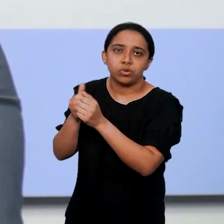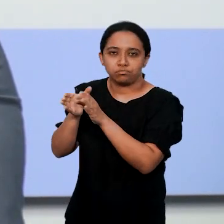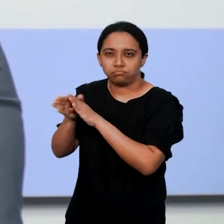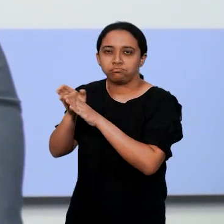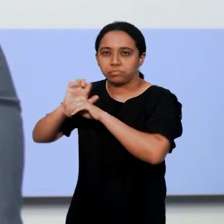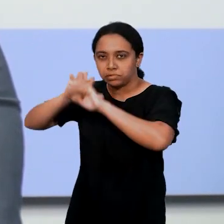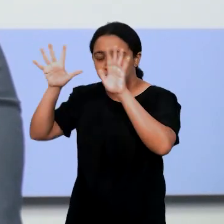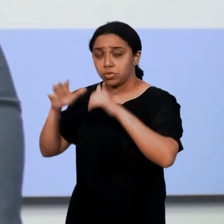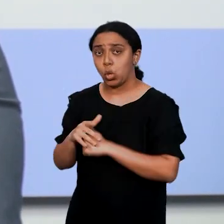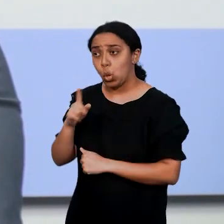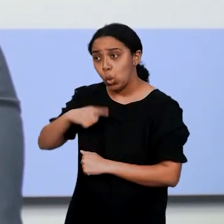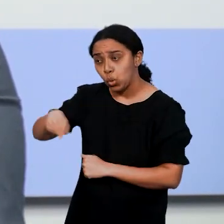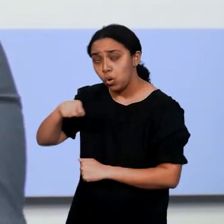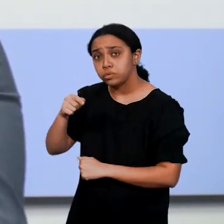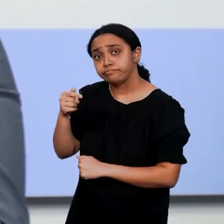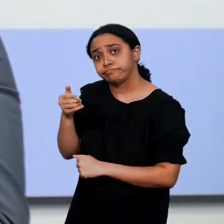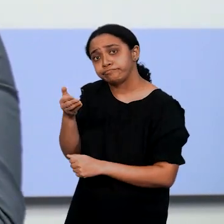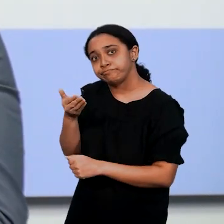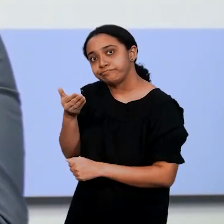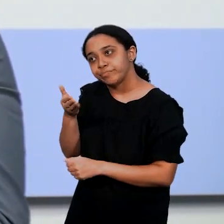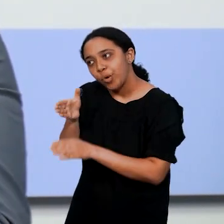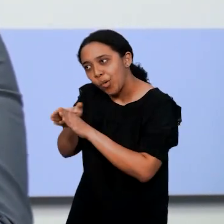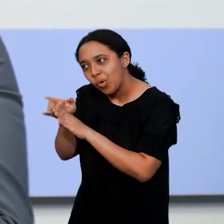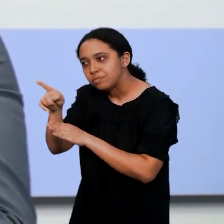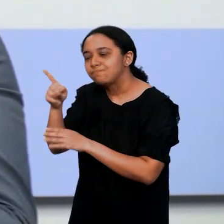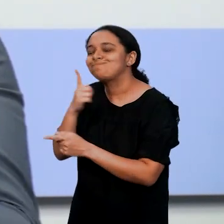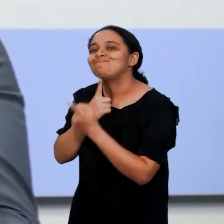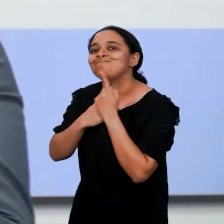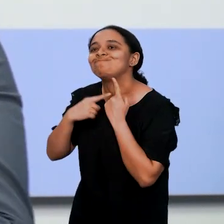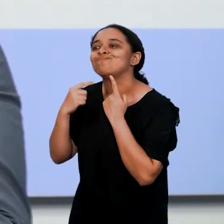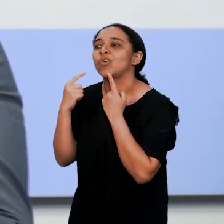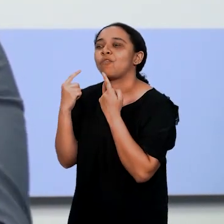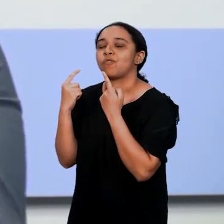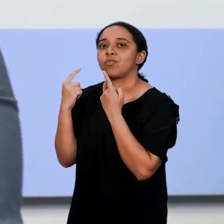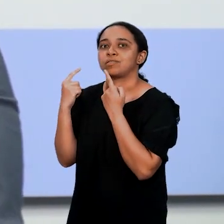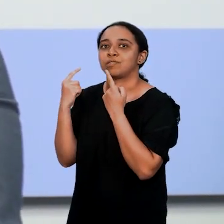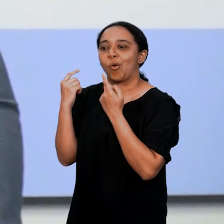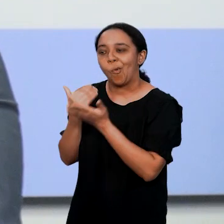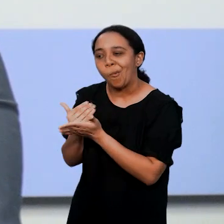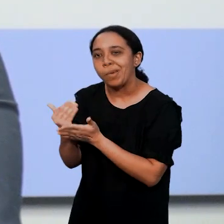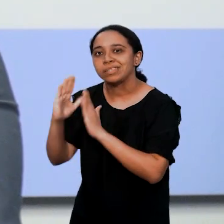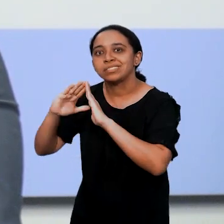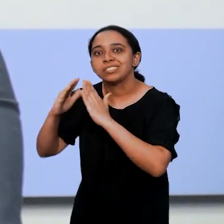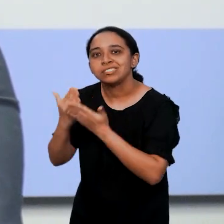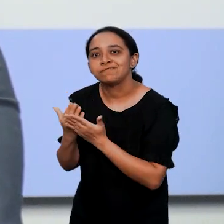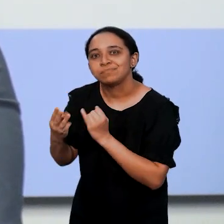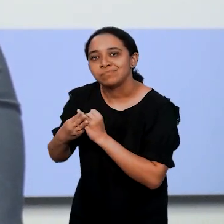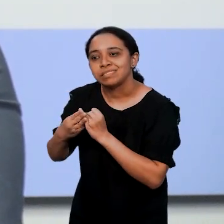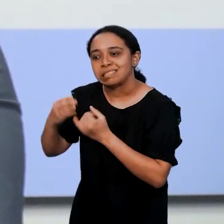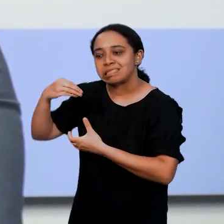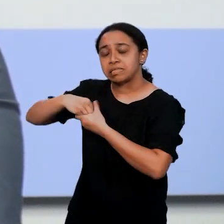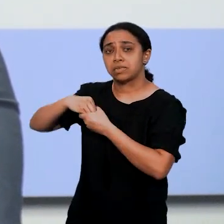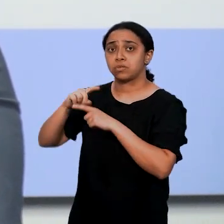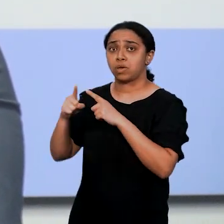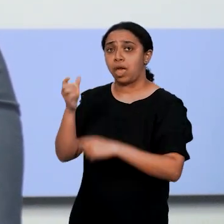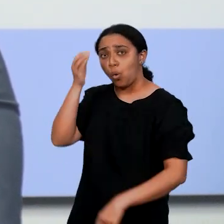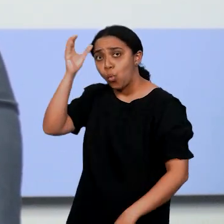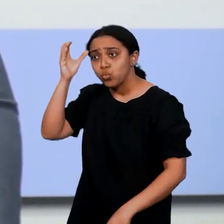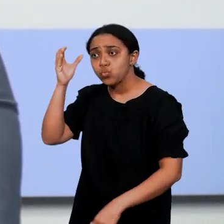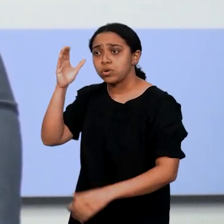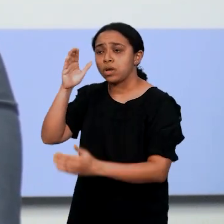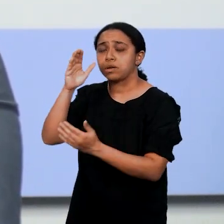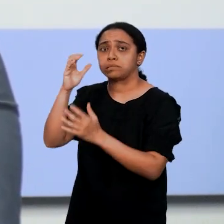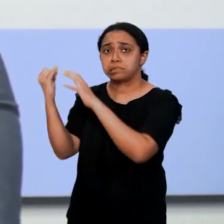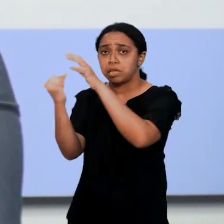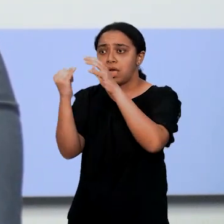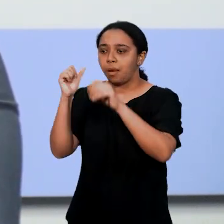Nós recomendamos que esse desejo nasça realmente na comunidade escolar, porque a cultura da